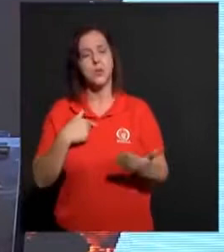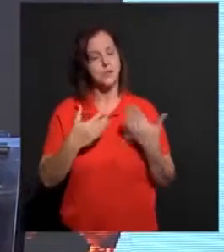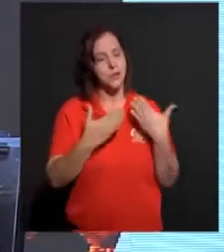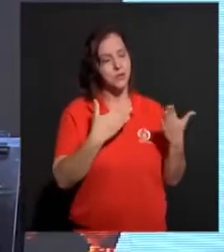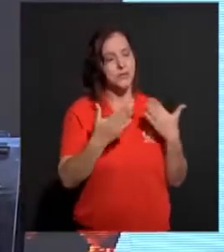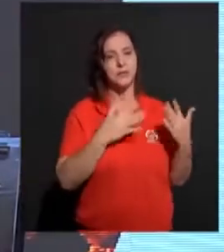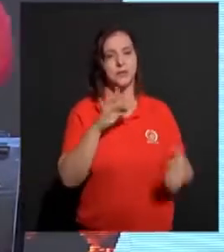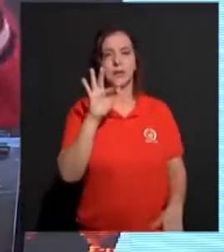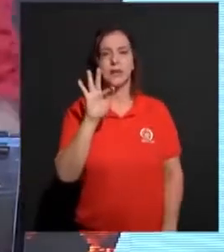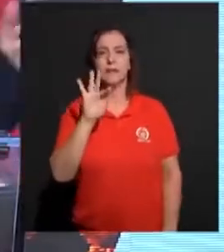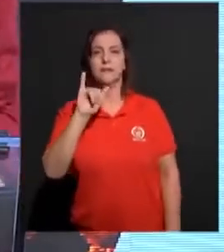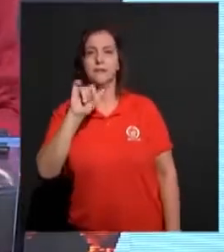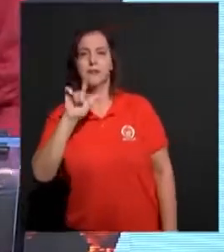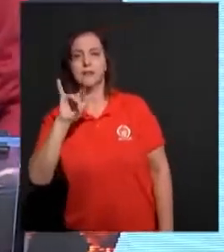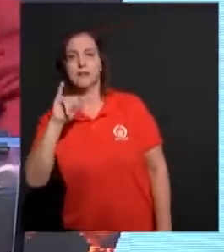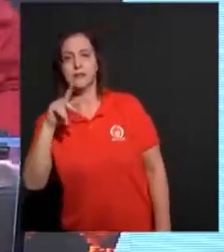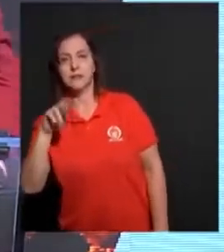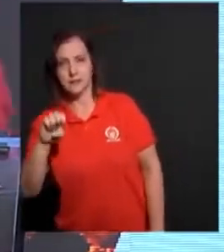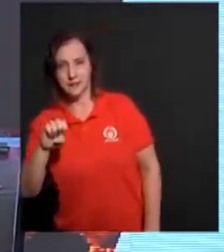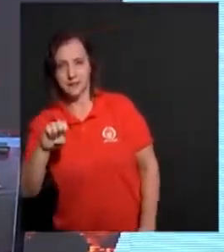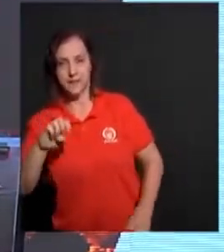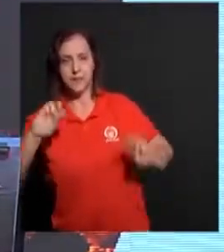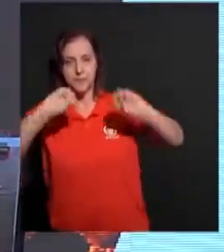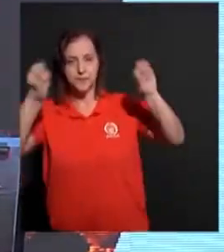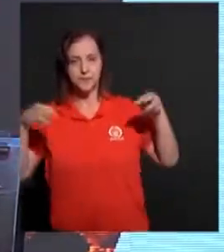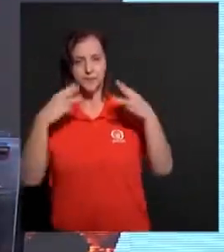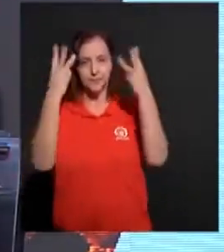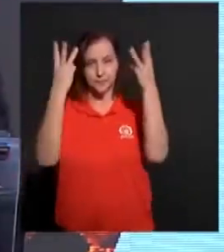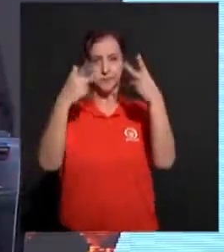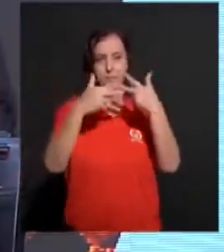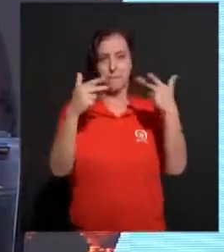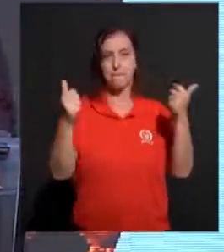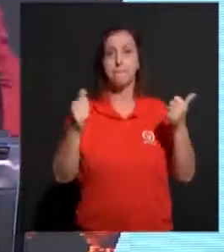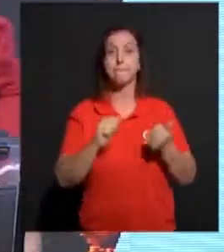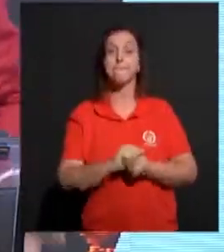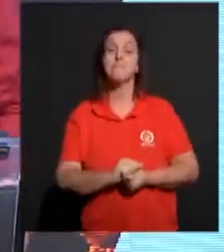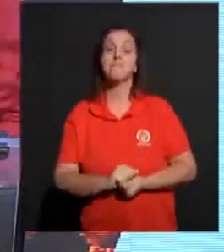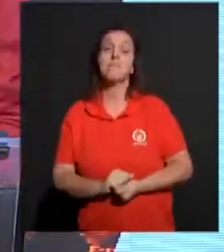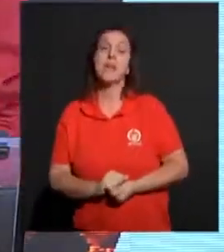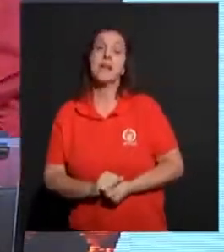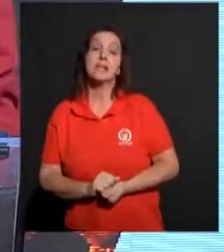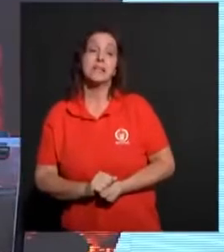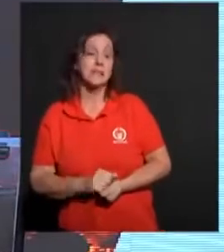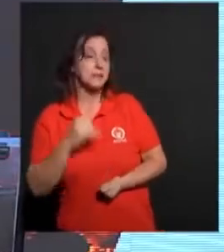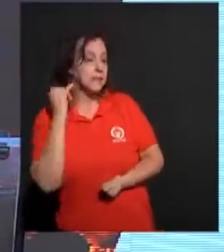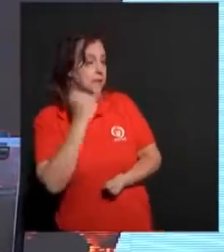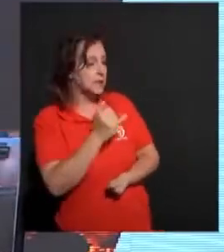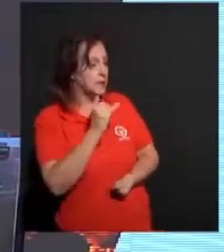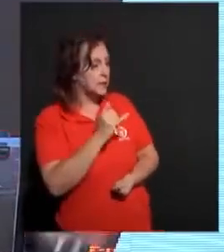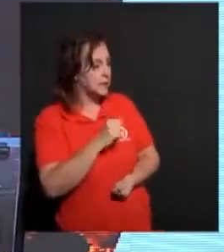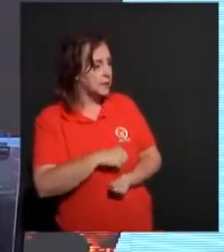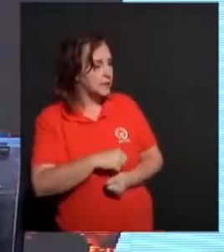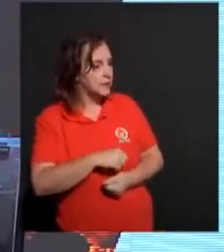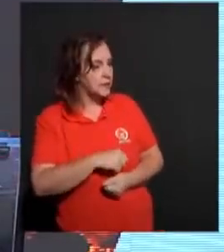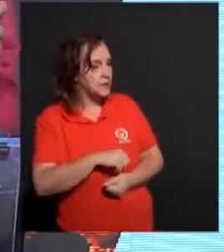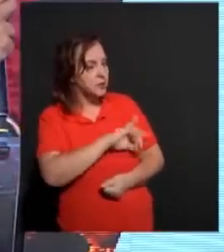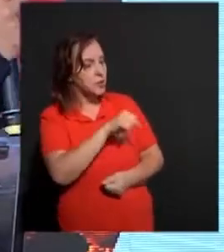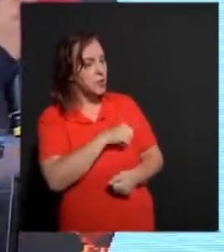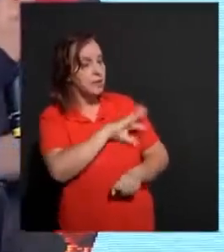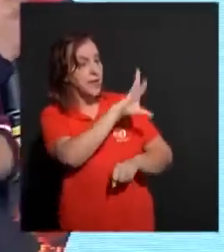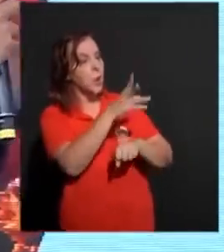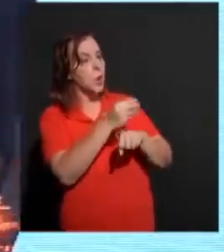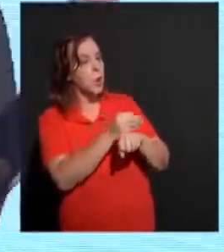Com o Felipe. O Felipe. Ele mexe com eventos. E ele me disse algo. Josi. A noiva. Até no dia do